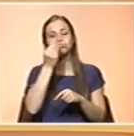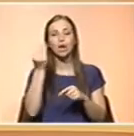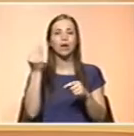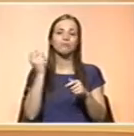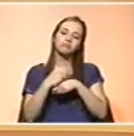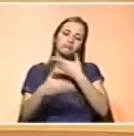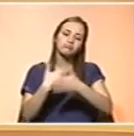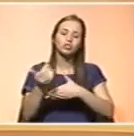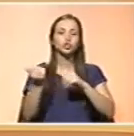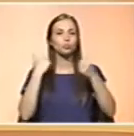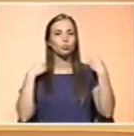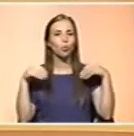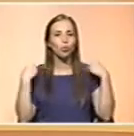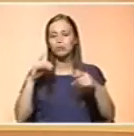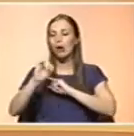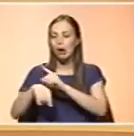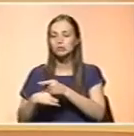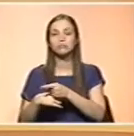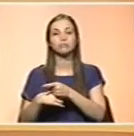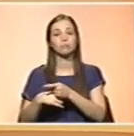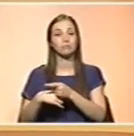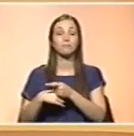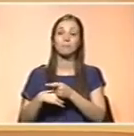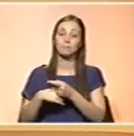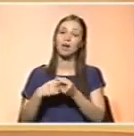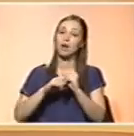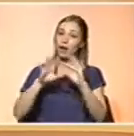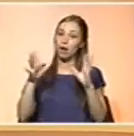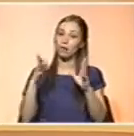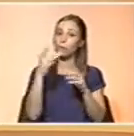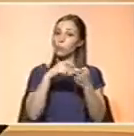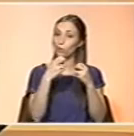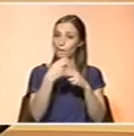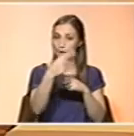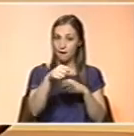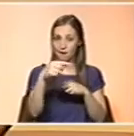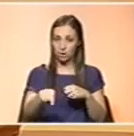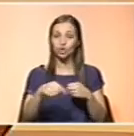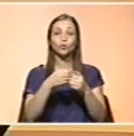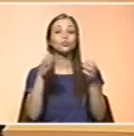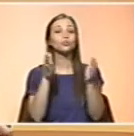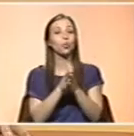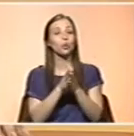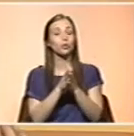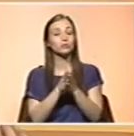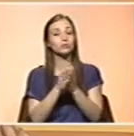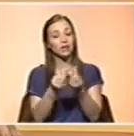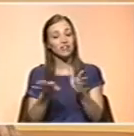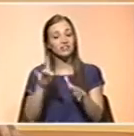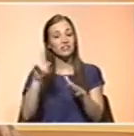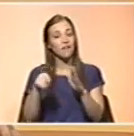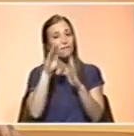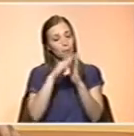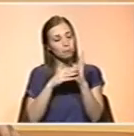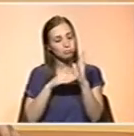da sua prática desportiva obedece, naturalmente, coloca alguns problemas e deve, todos eles têm que ter um plano perfeitamente traçado